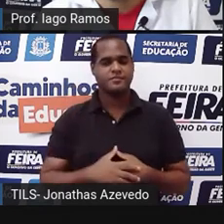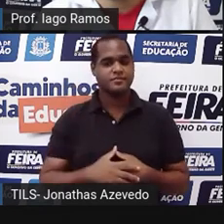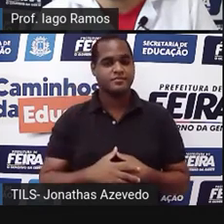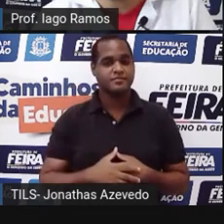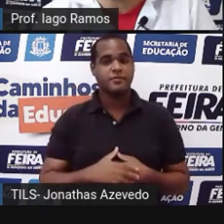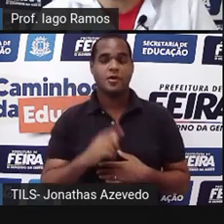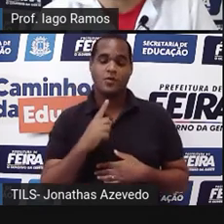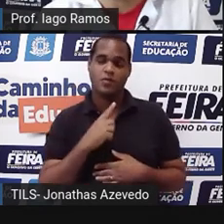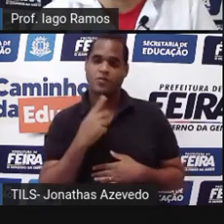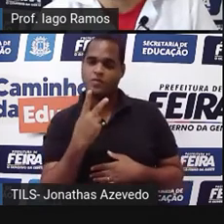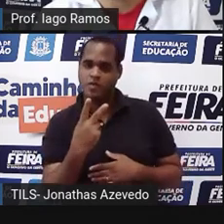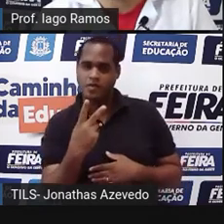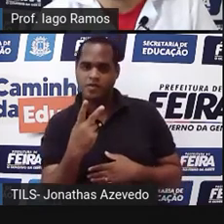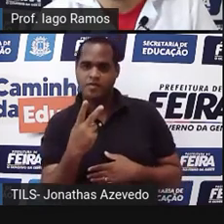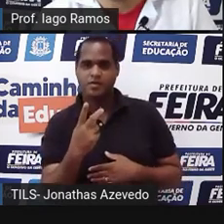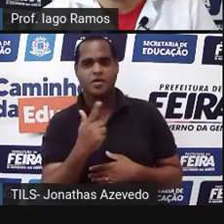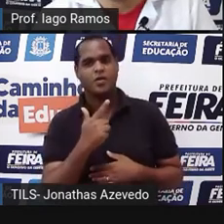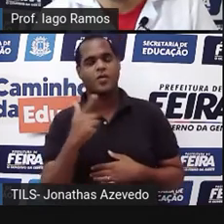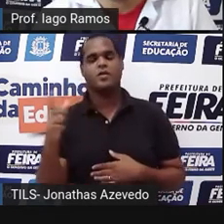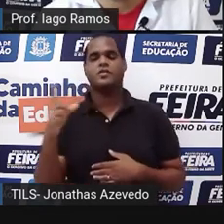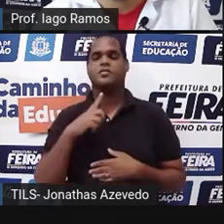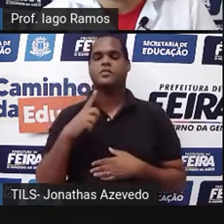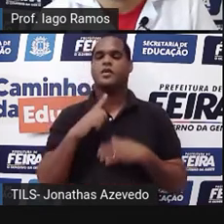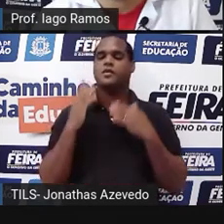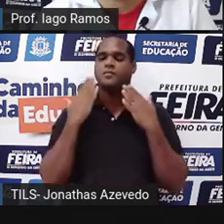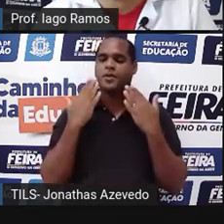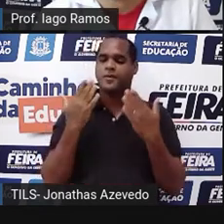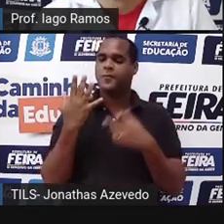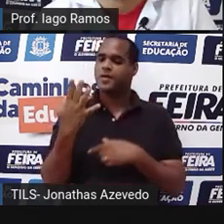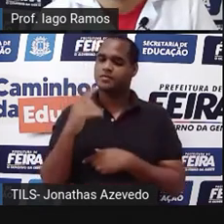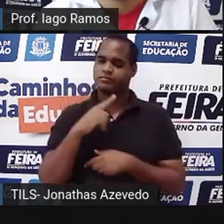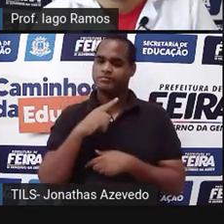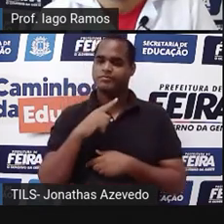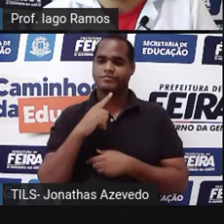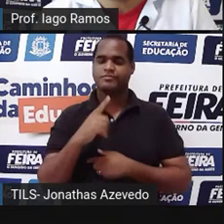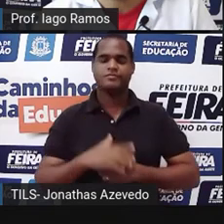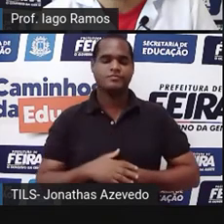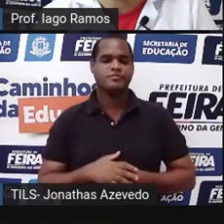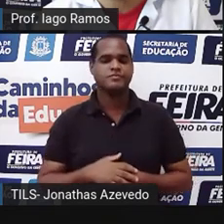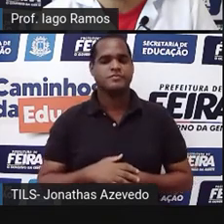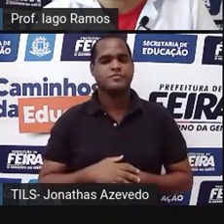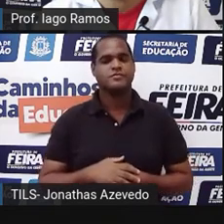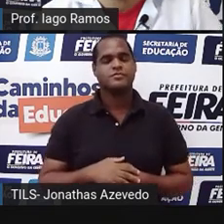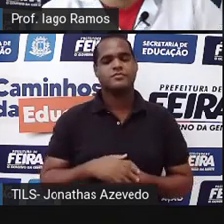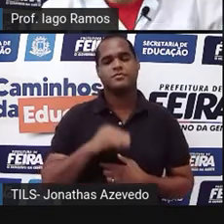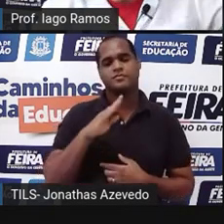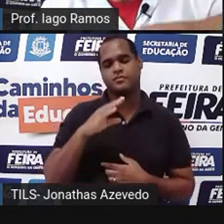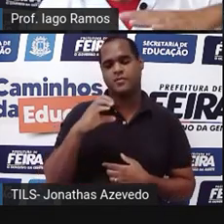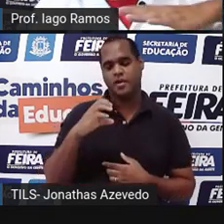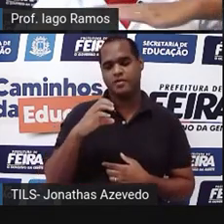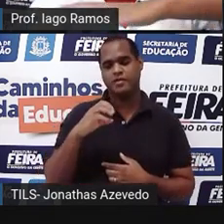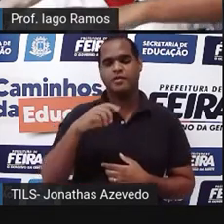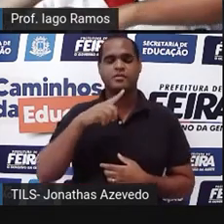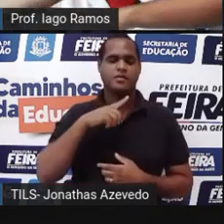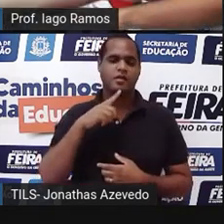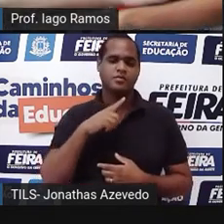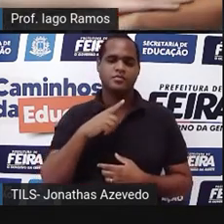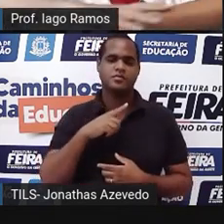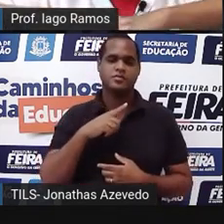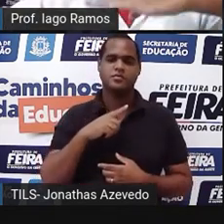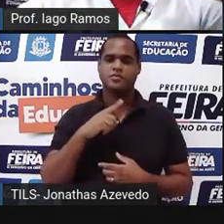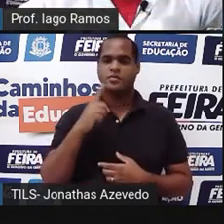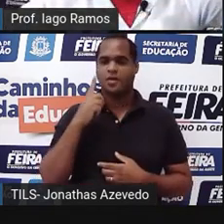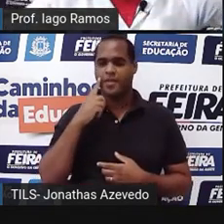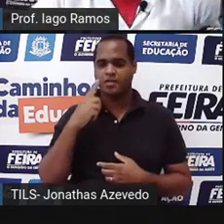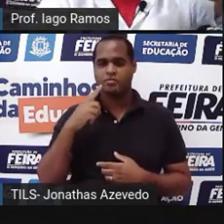mede 2, o que corresponde no outro mede 4. BC, que é esse aqui da